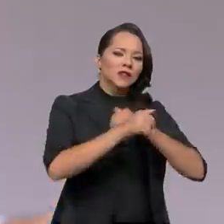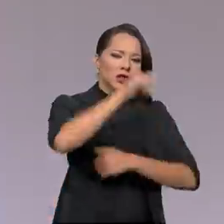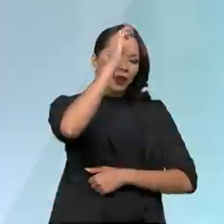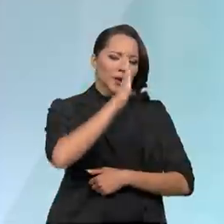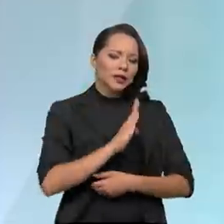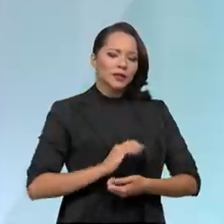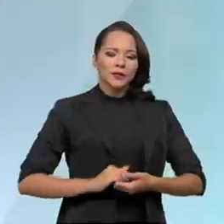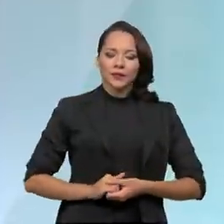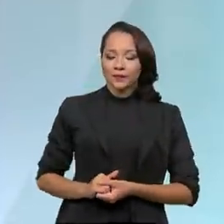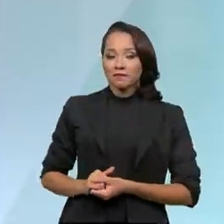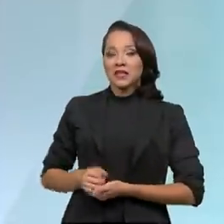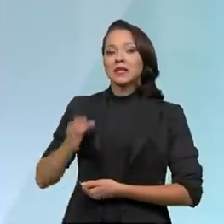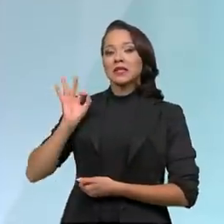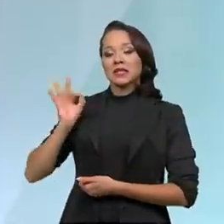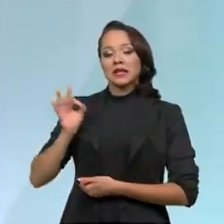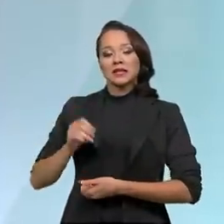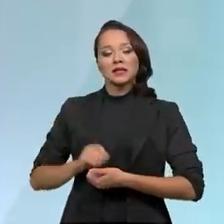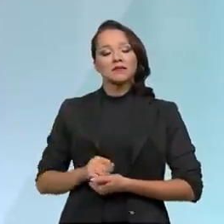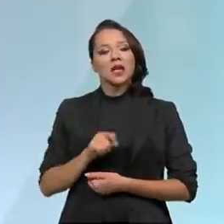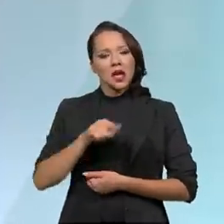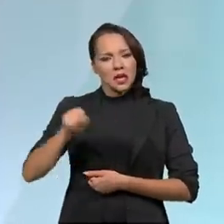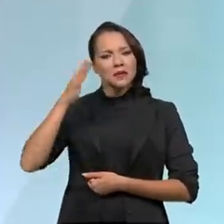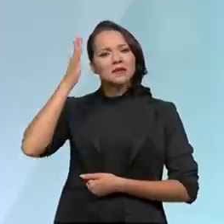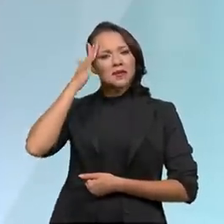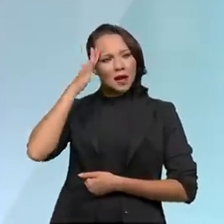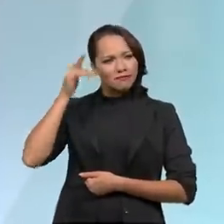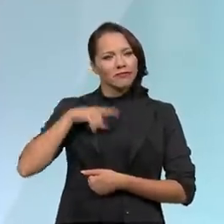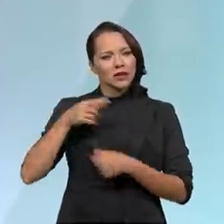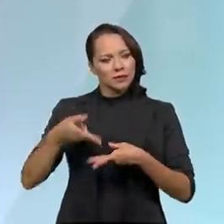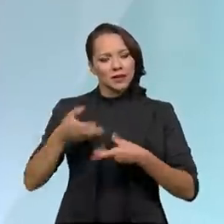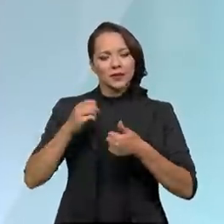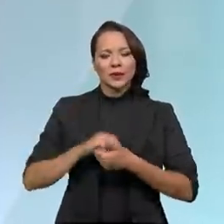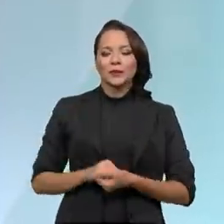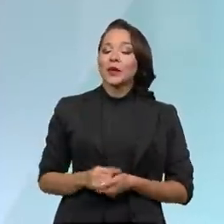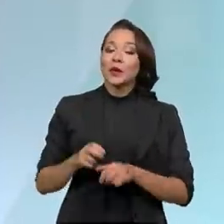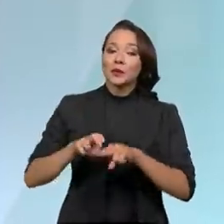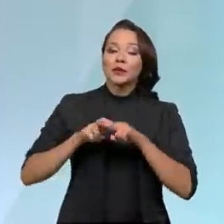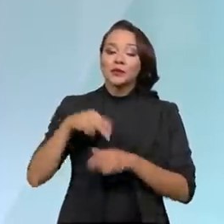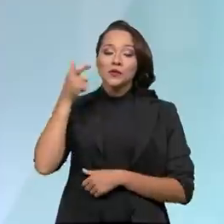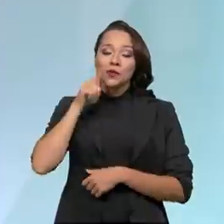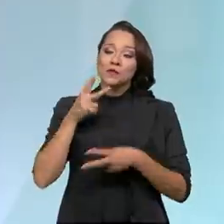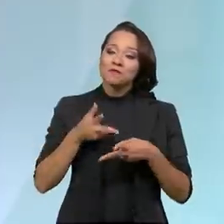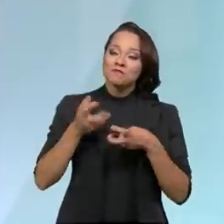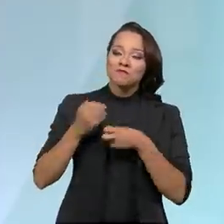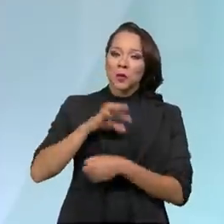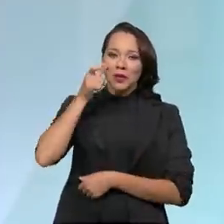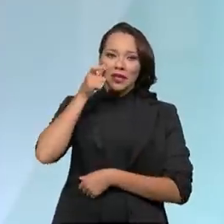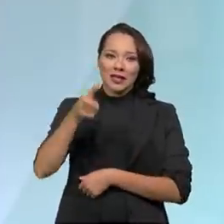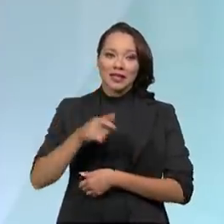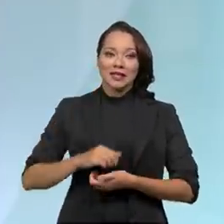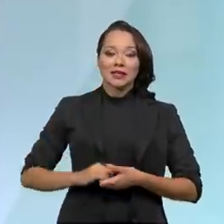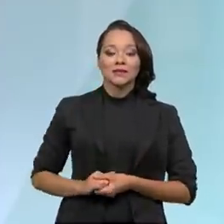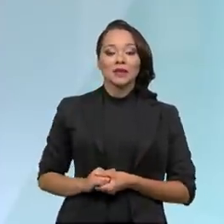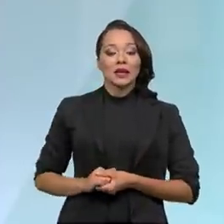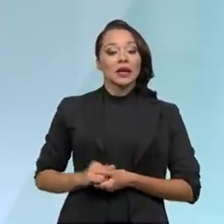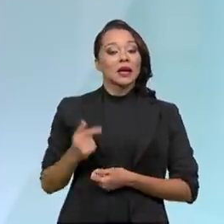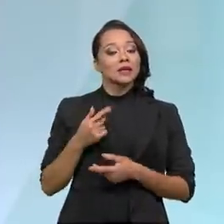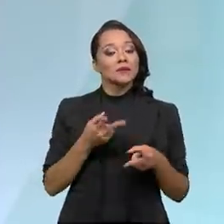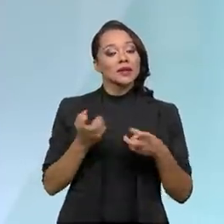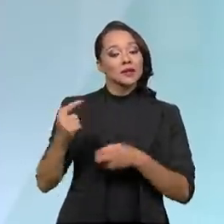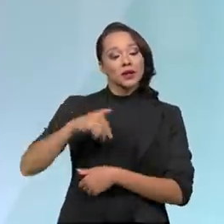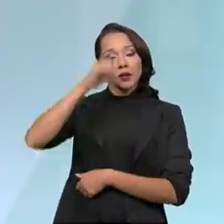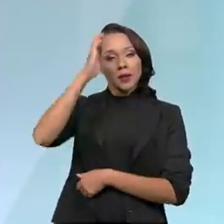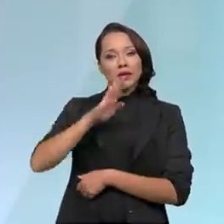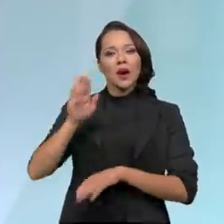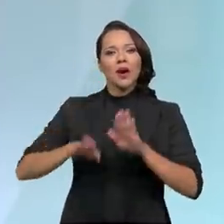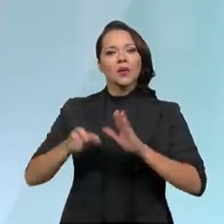Brasil? Sem dúvida, eles têm essa percepção, é por isso que a gente conseguiu detectar um grande interesse. Eles percebem no Brasil